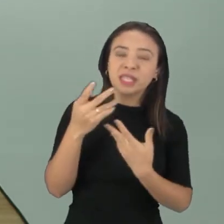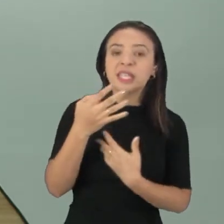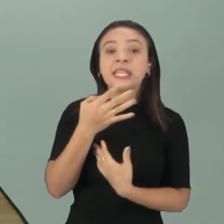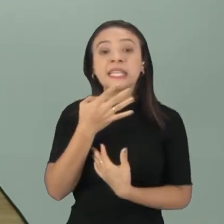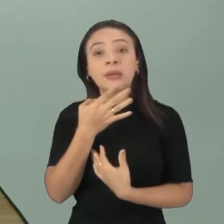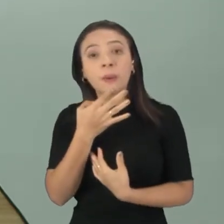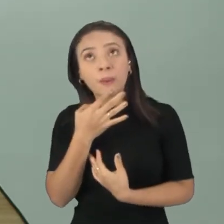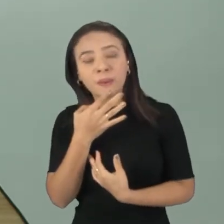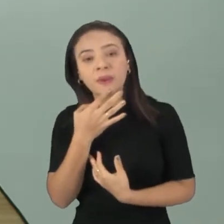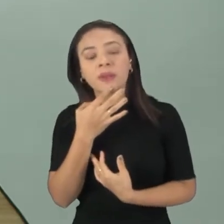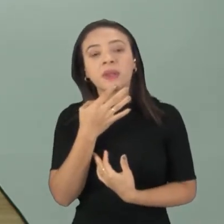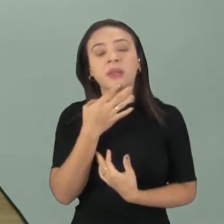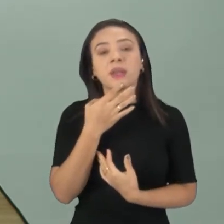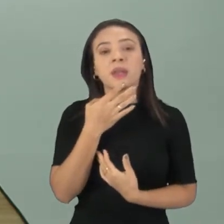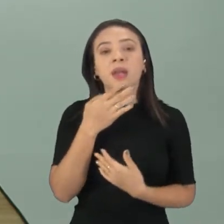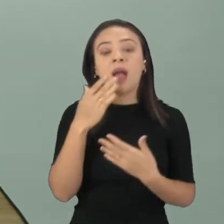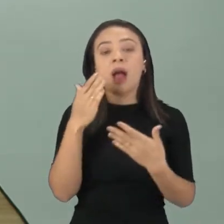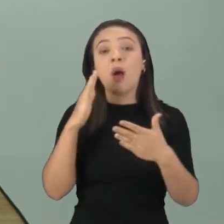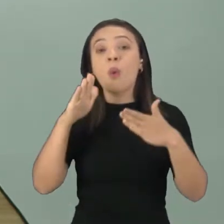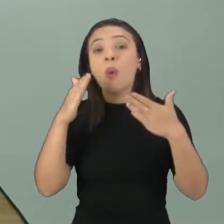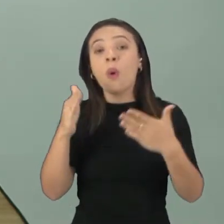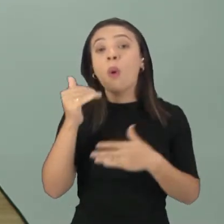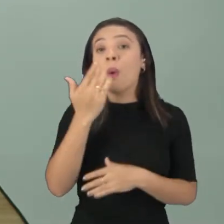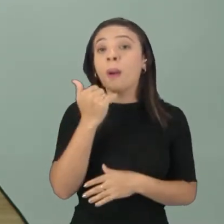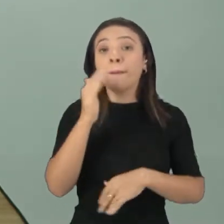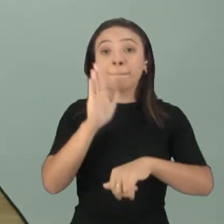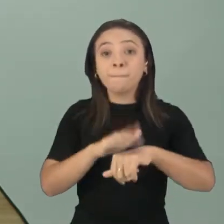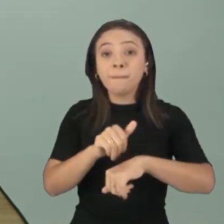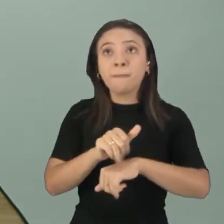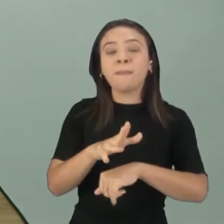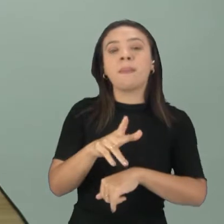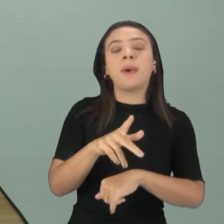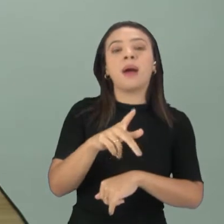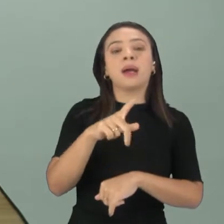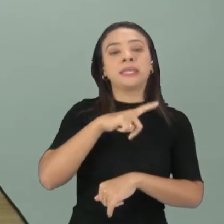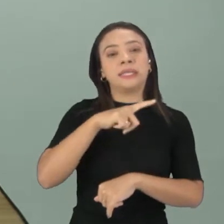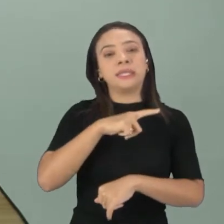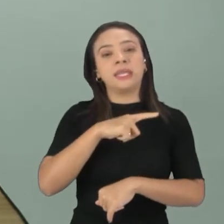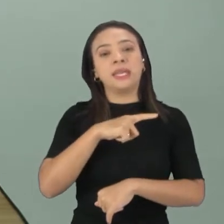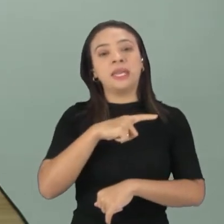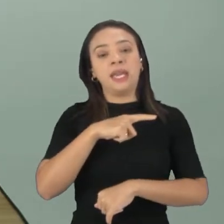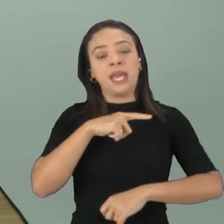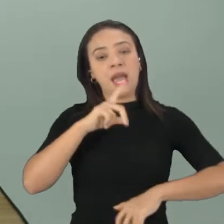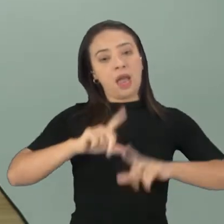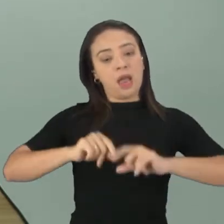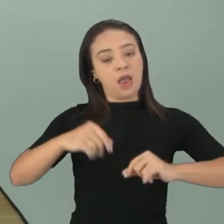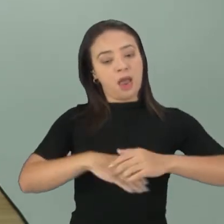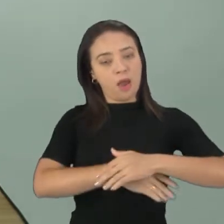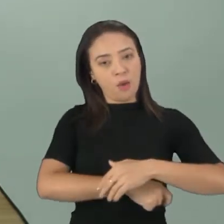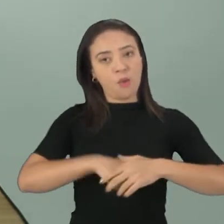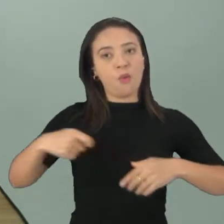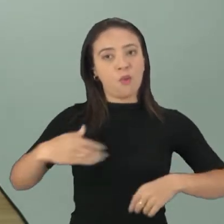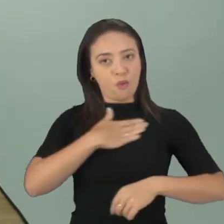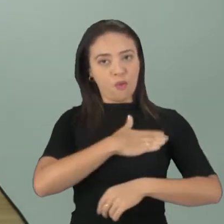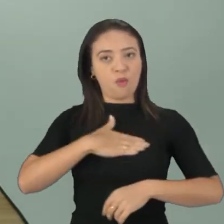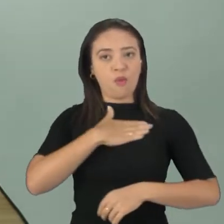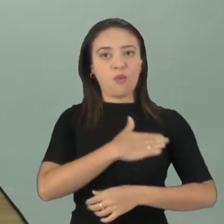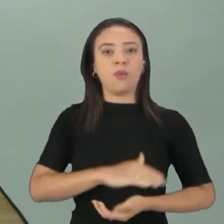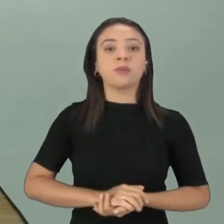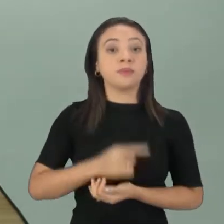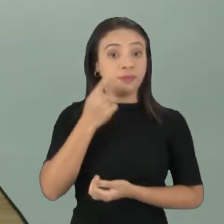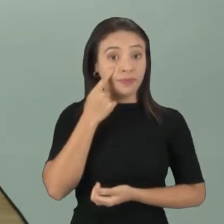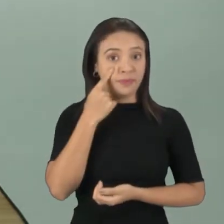quais são os alimentos que são mais utilizados pelos acrianos, tá bom? Vamos lá, vamos começar aqui na telinha primeiro.